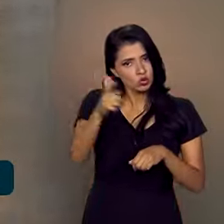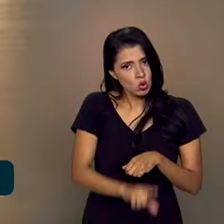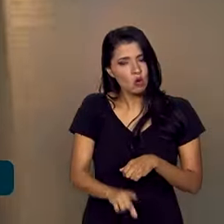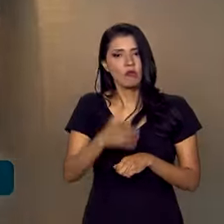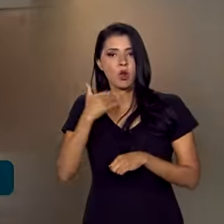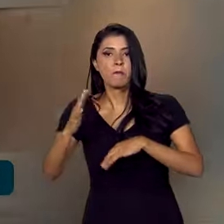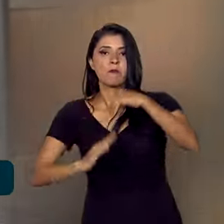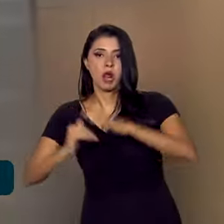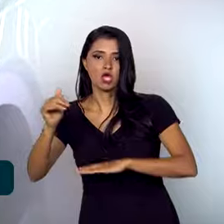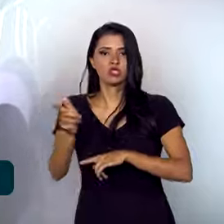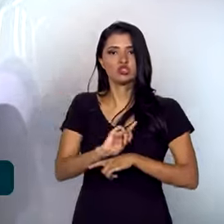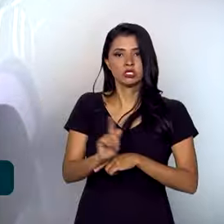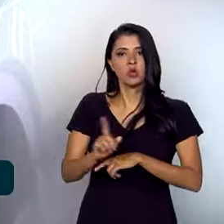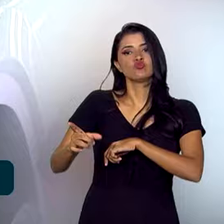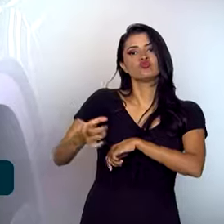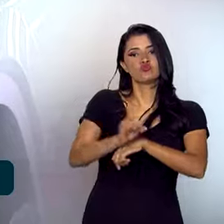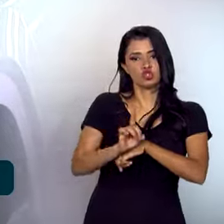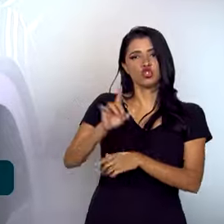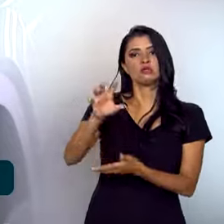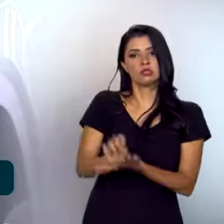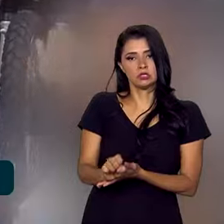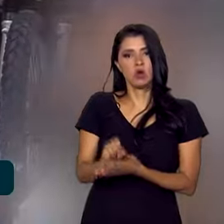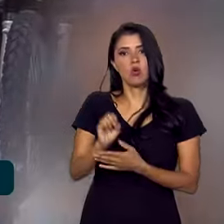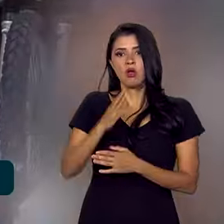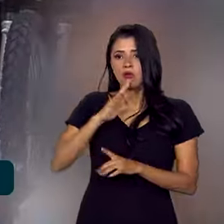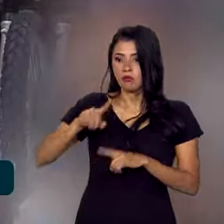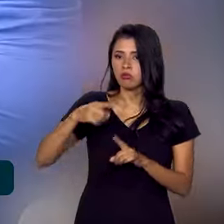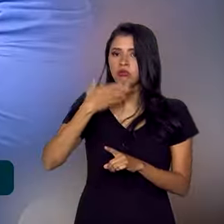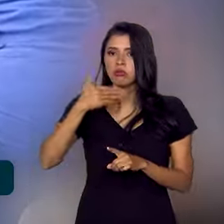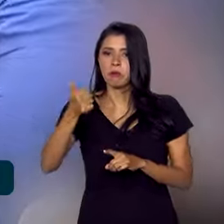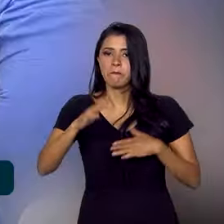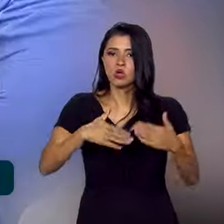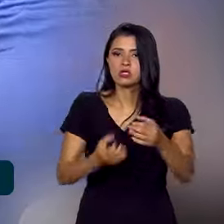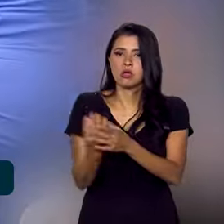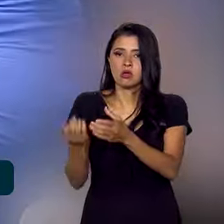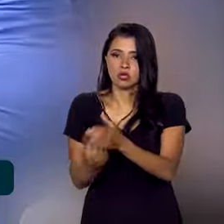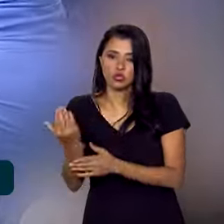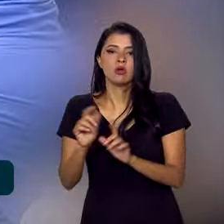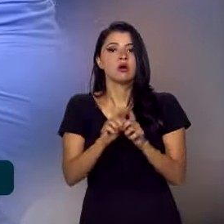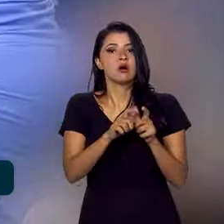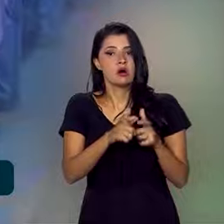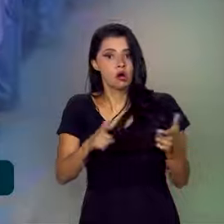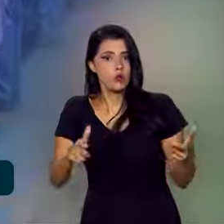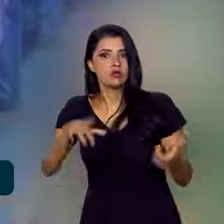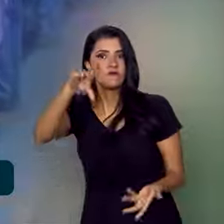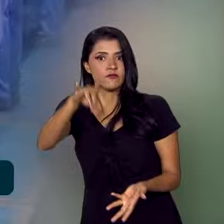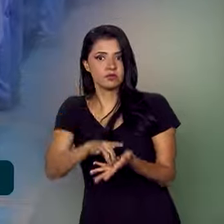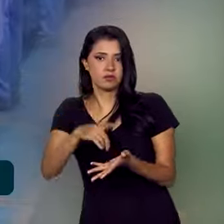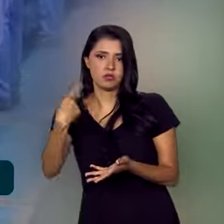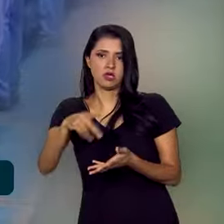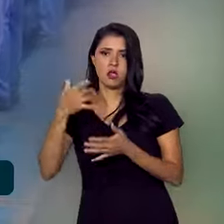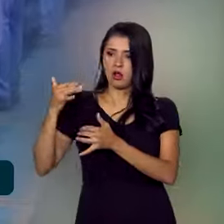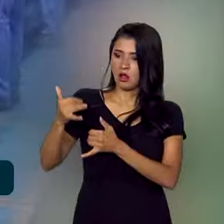de gestão, digitalização, otimização de processos produtivos e aumento da eficiência